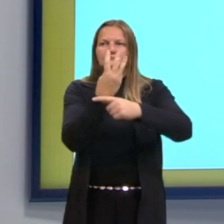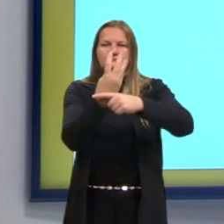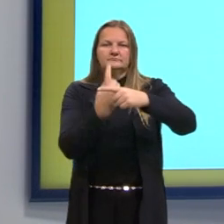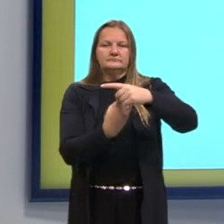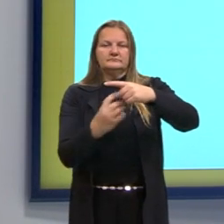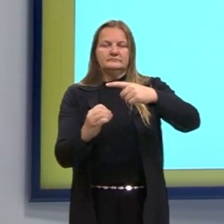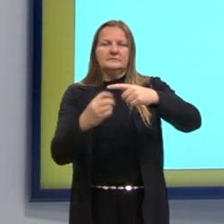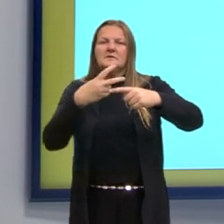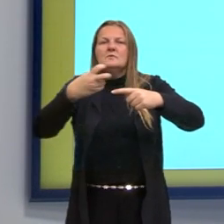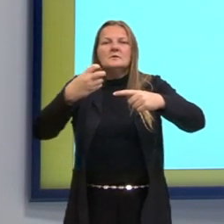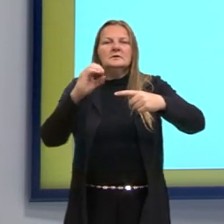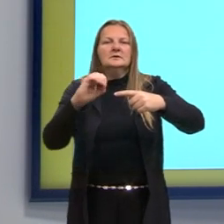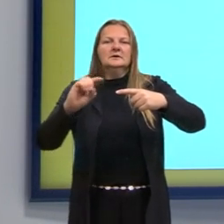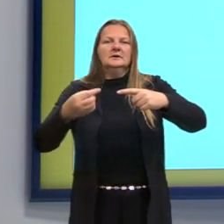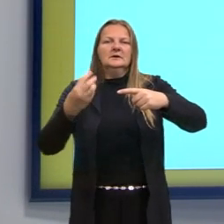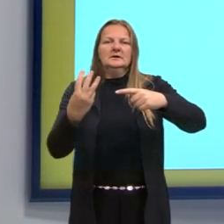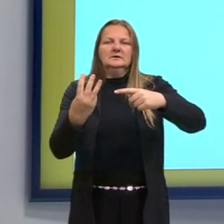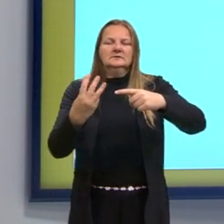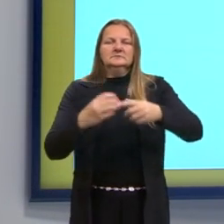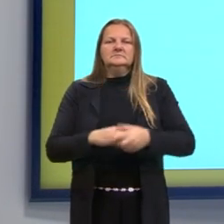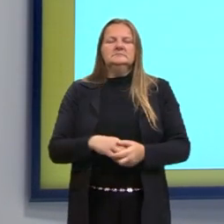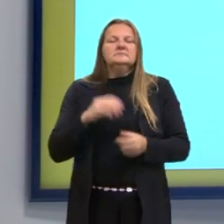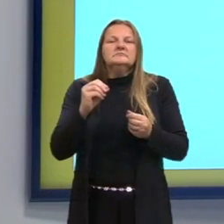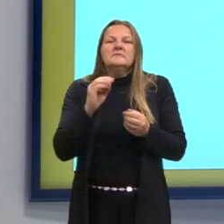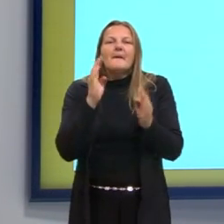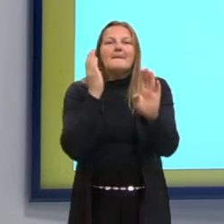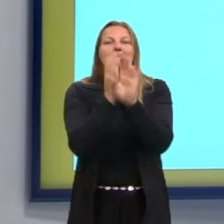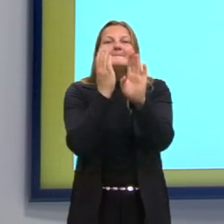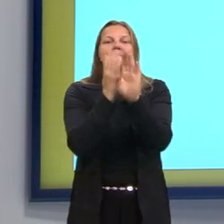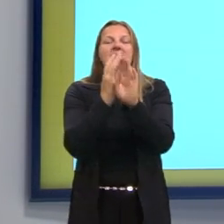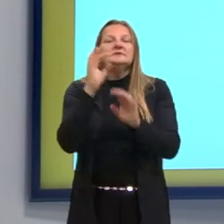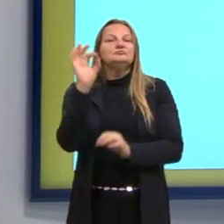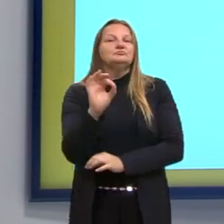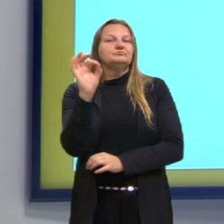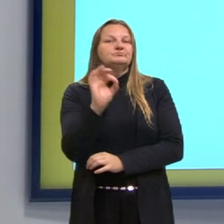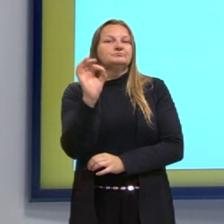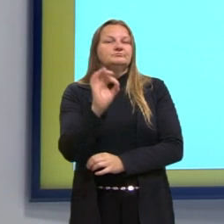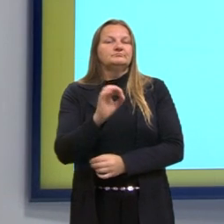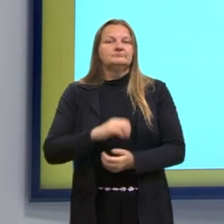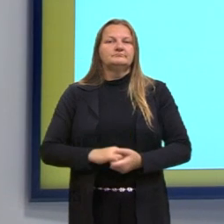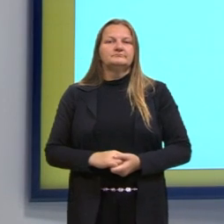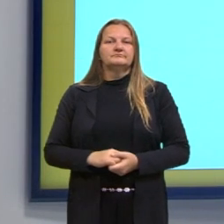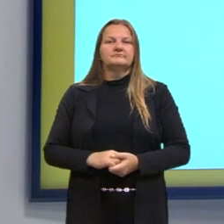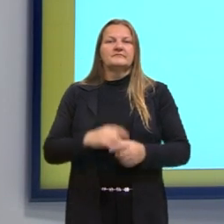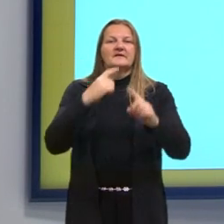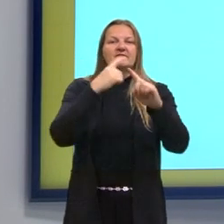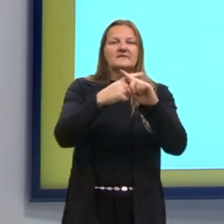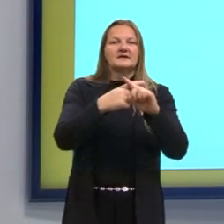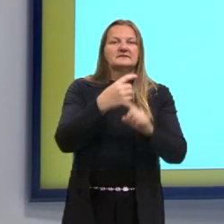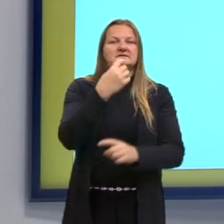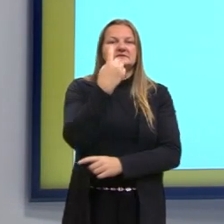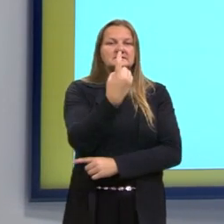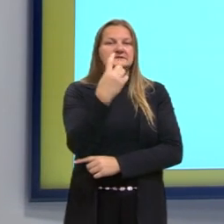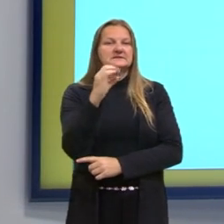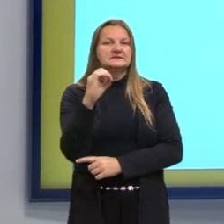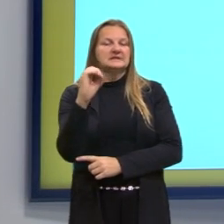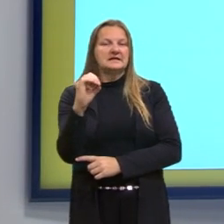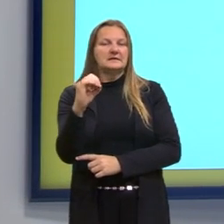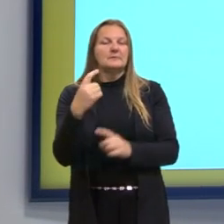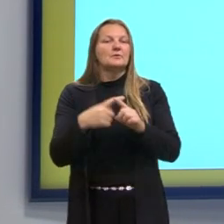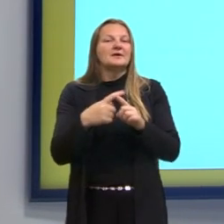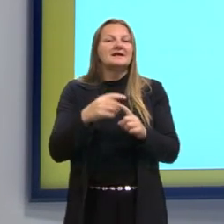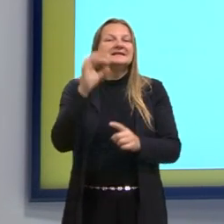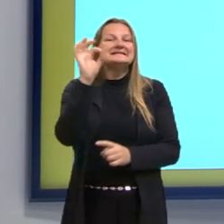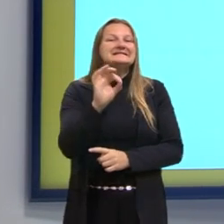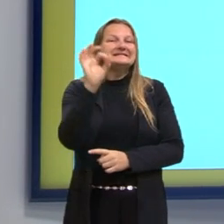E aí, 0,3, para chegar na porcentagem, nós multiplicamos por 100. Sempre